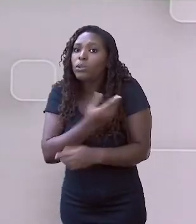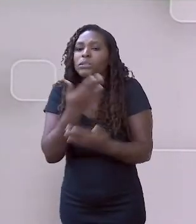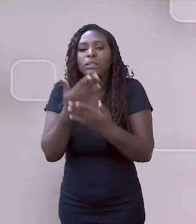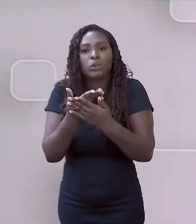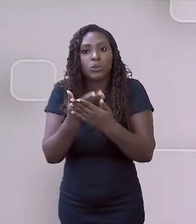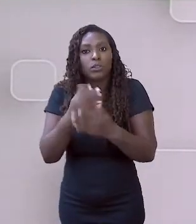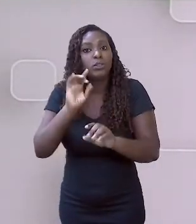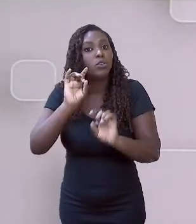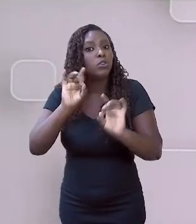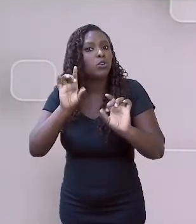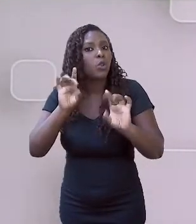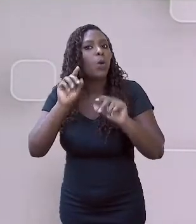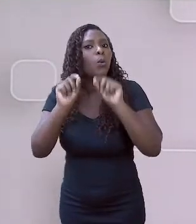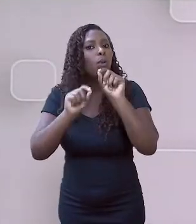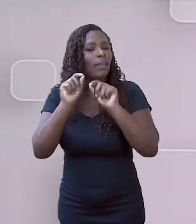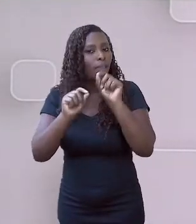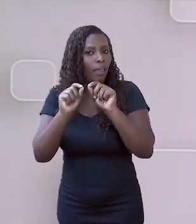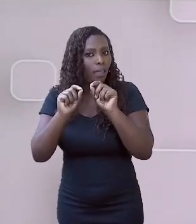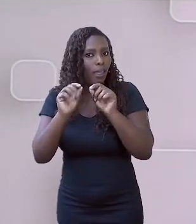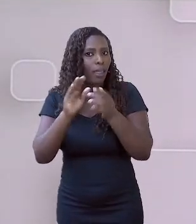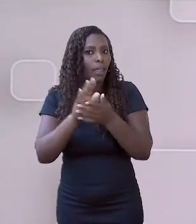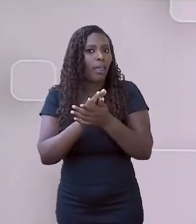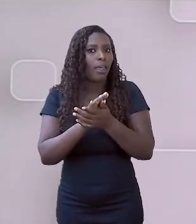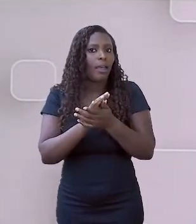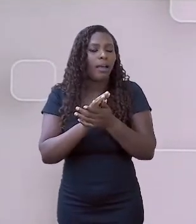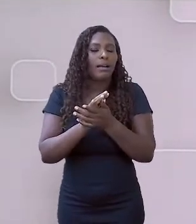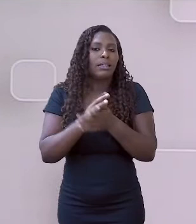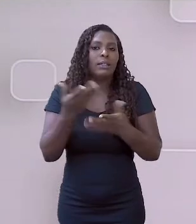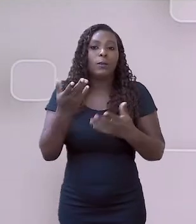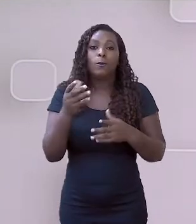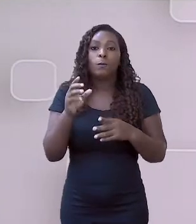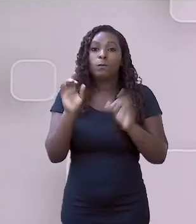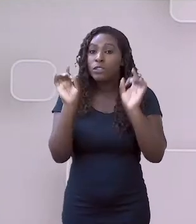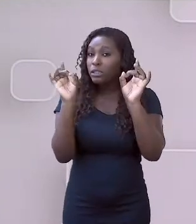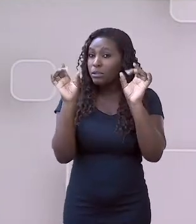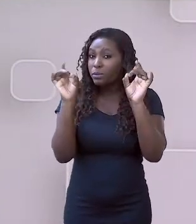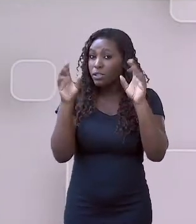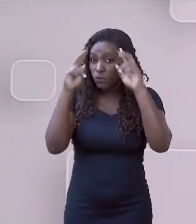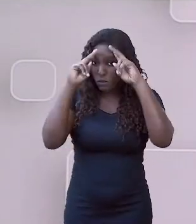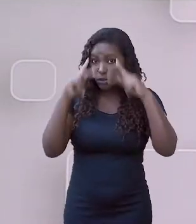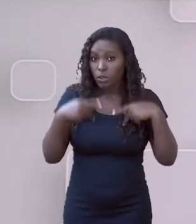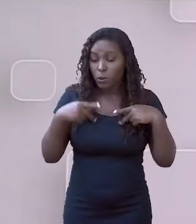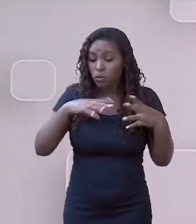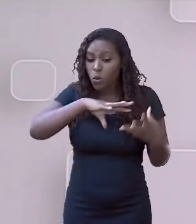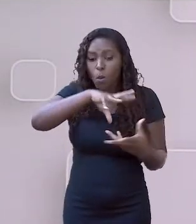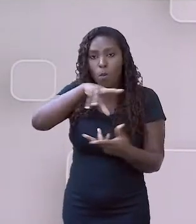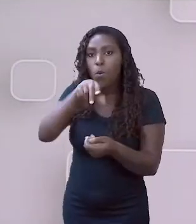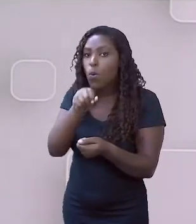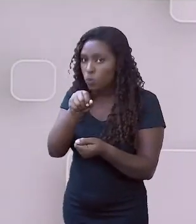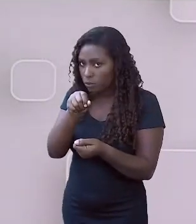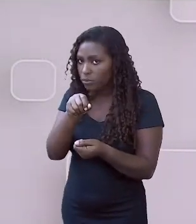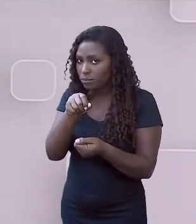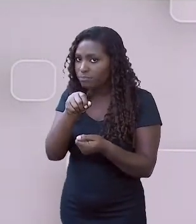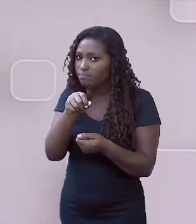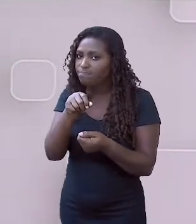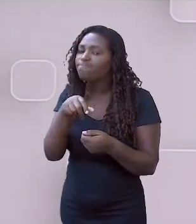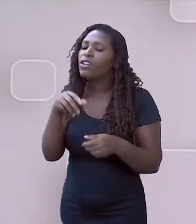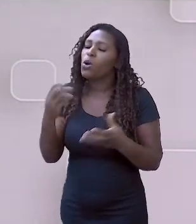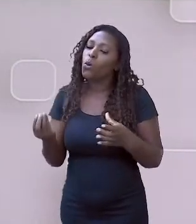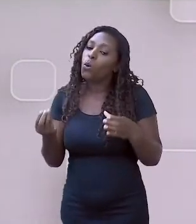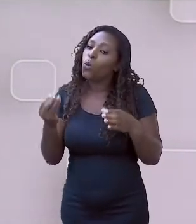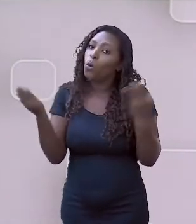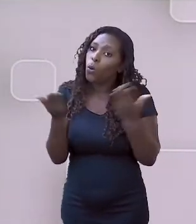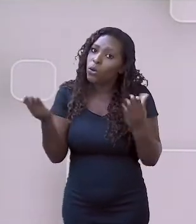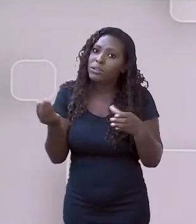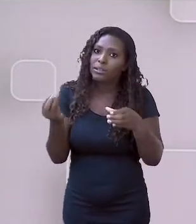mundial, então, nós vamos falar especificamente, tá? Dentro da geografia, nós vamos falar